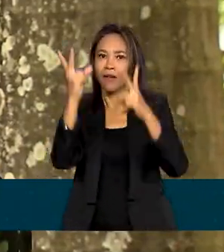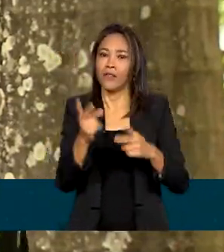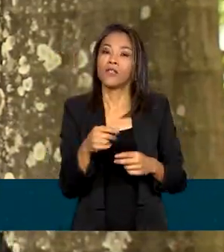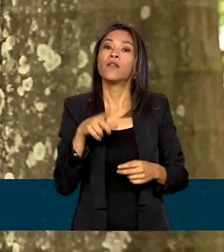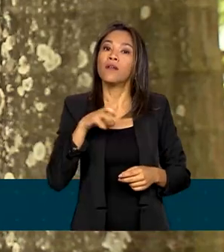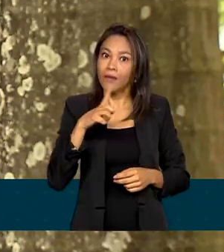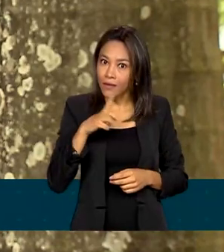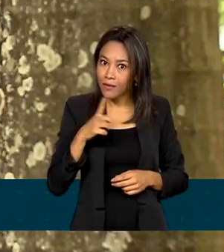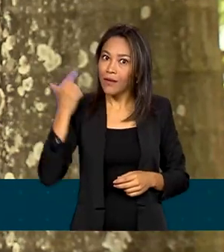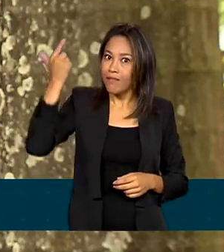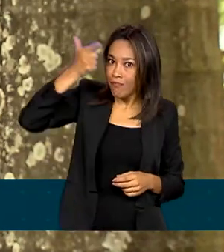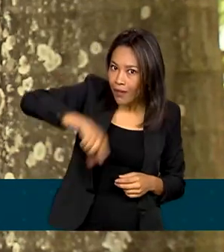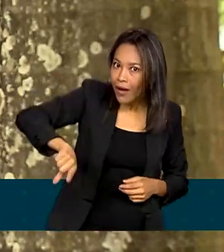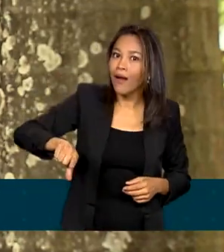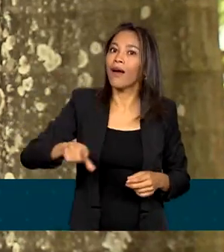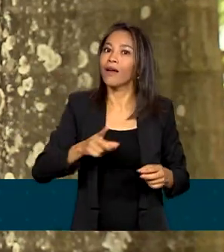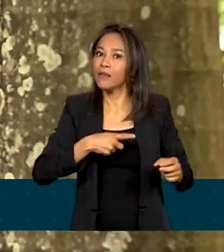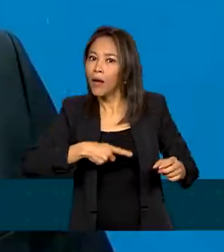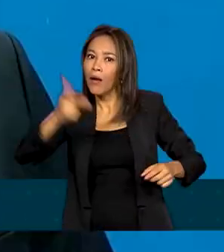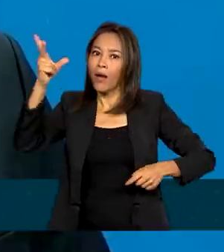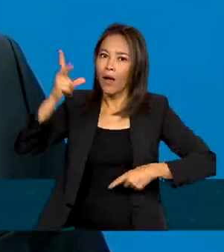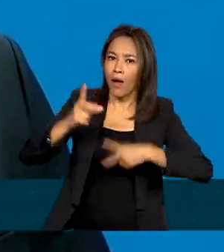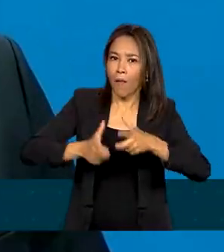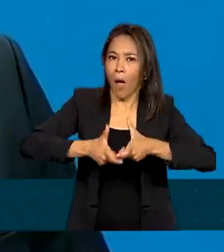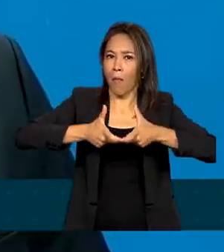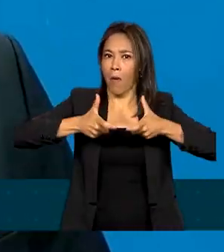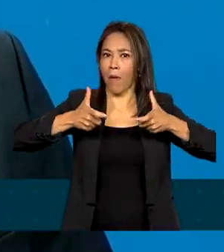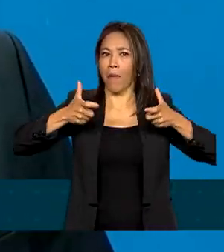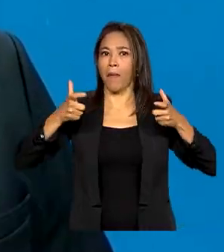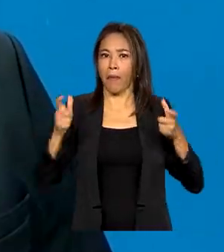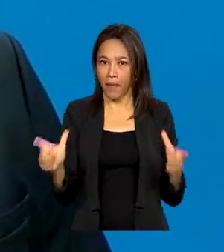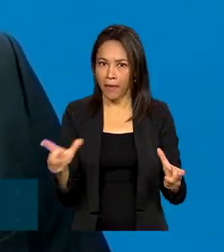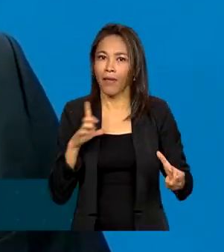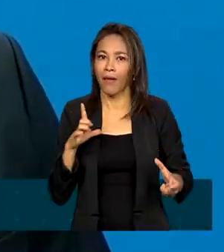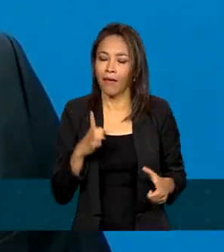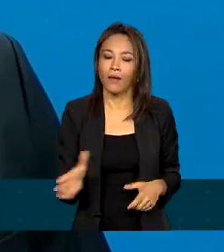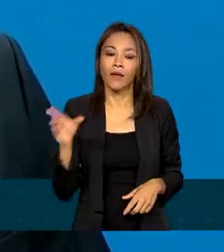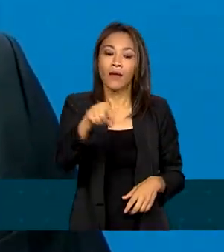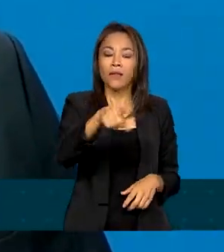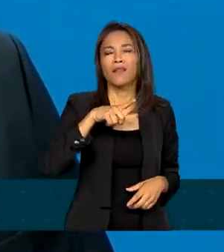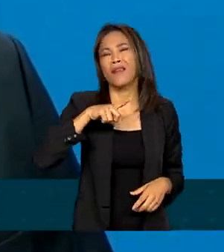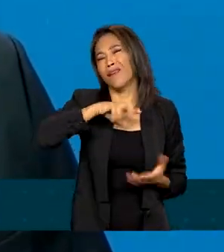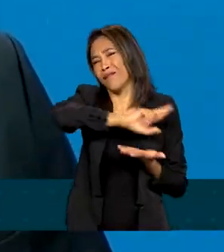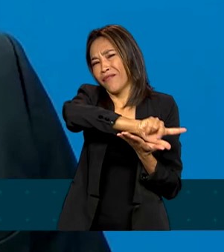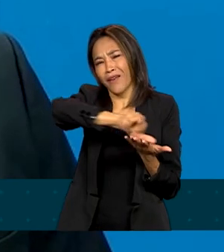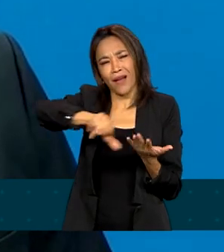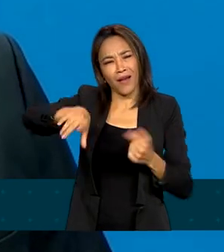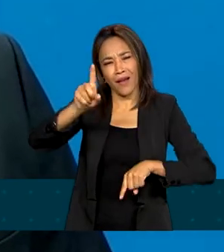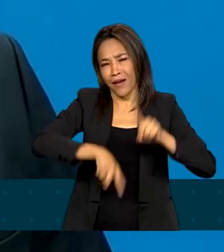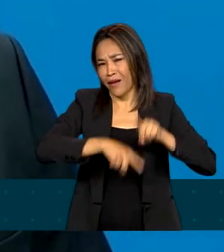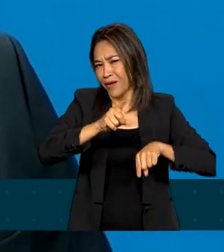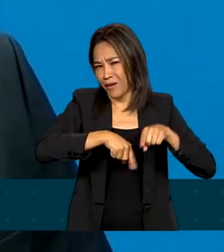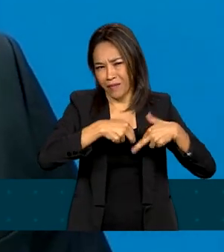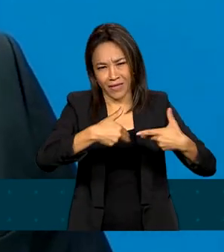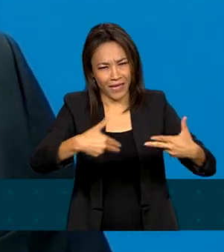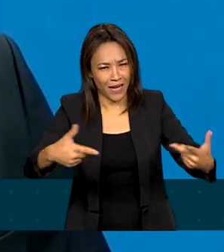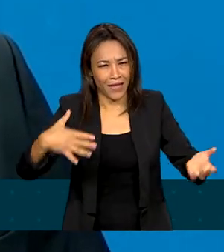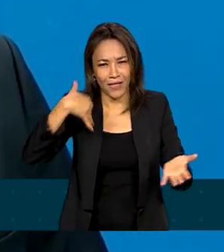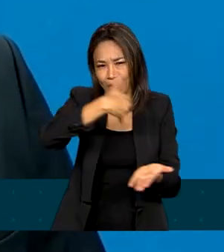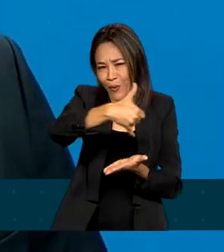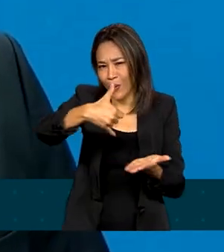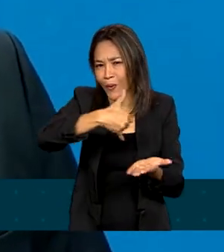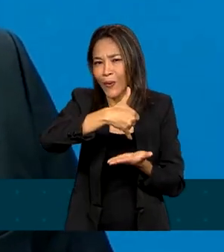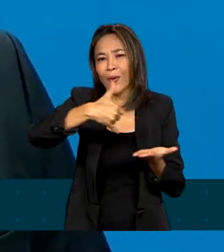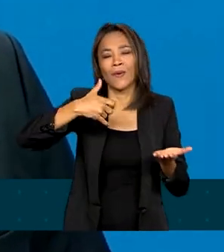tem grande potencial de expansão. Há uma infinidade de outros produtos, como extratos, óleos e